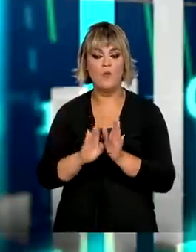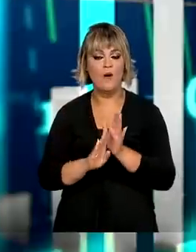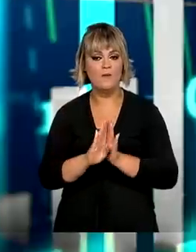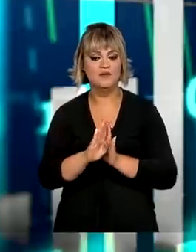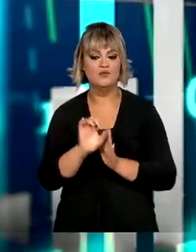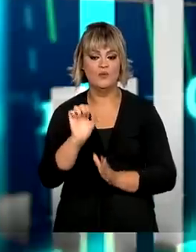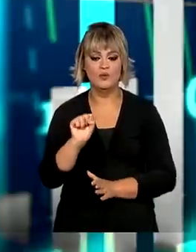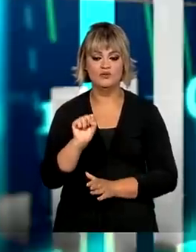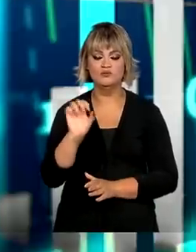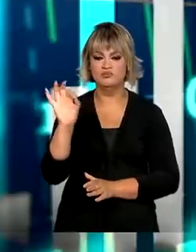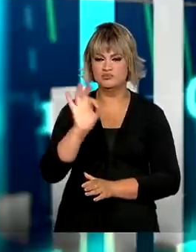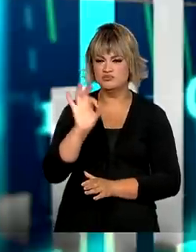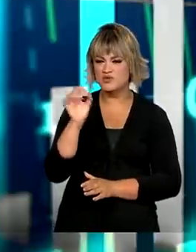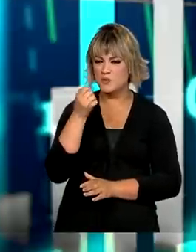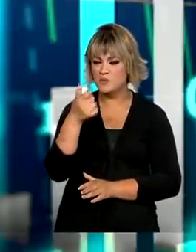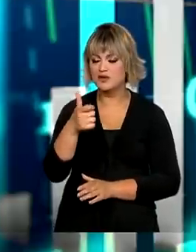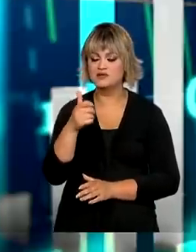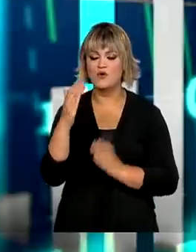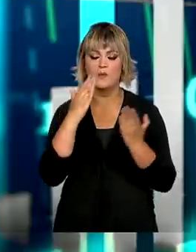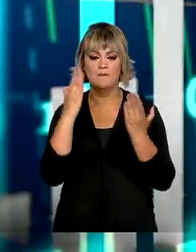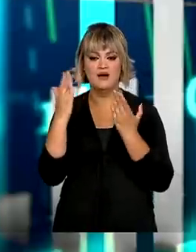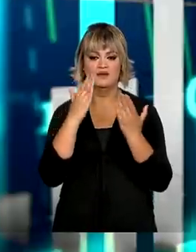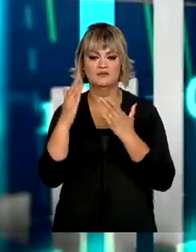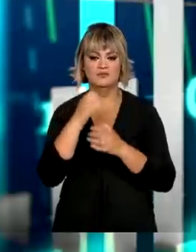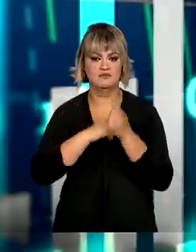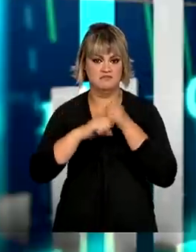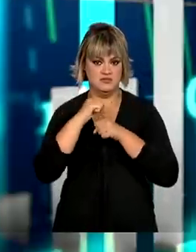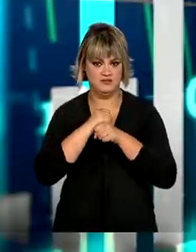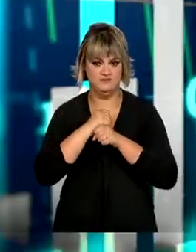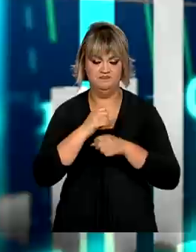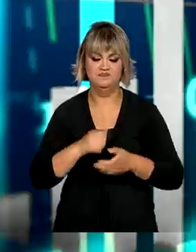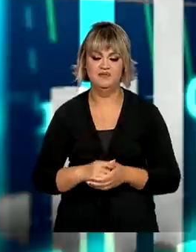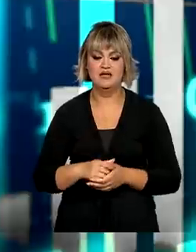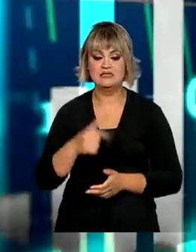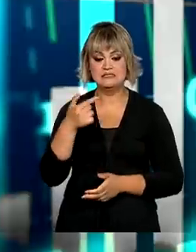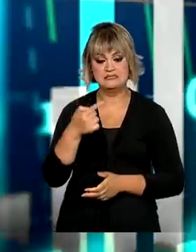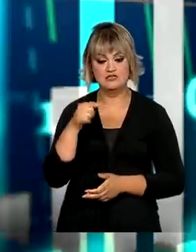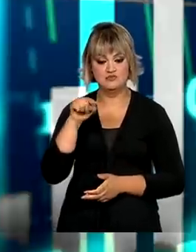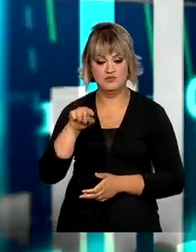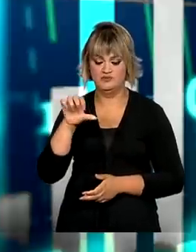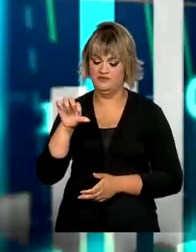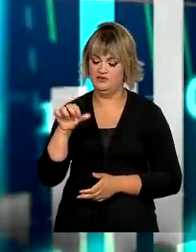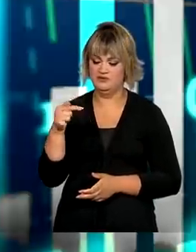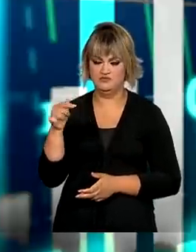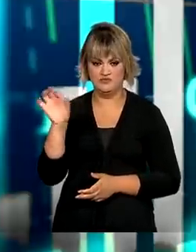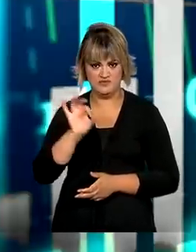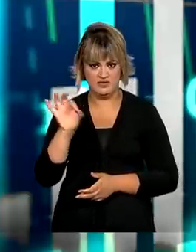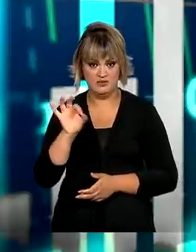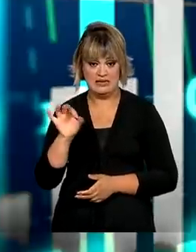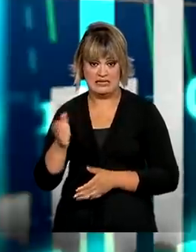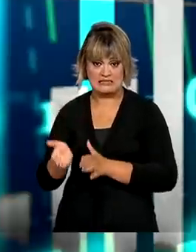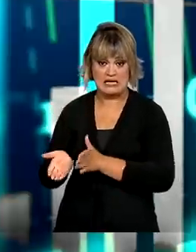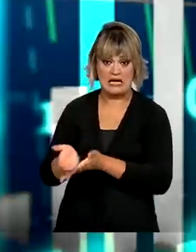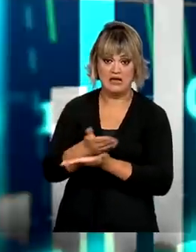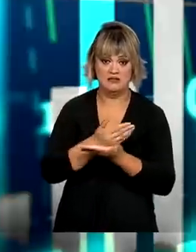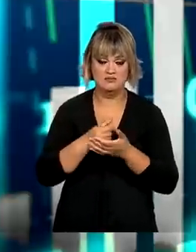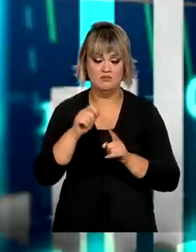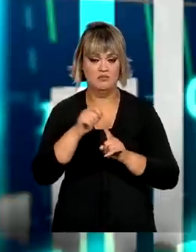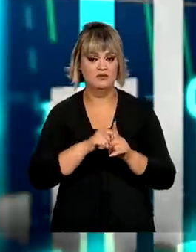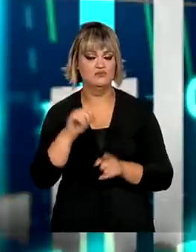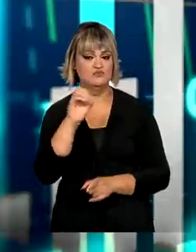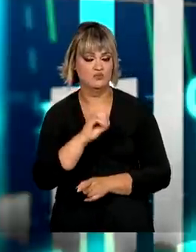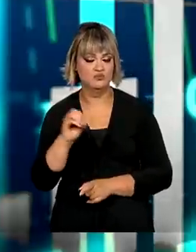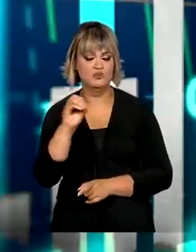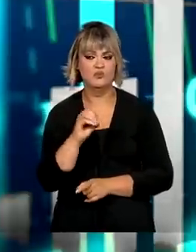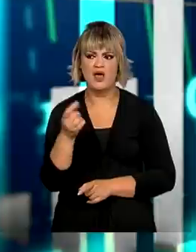em relação a outubro de 2021. 7,97%. E essa arrecadação de outubro, ela